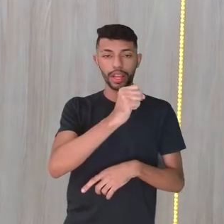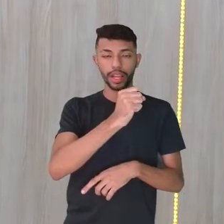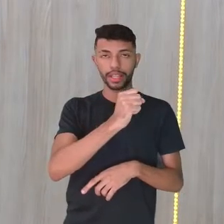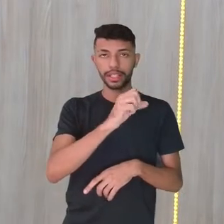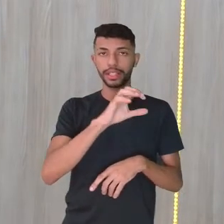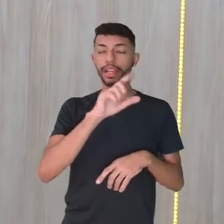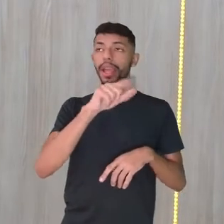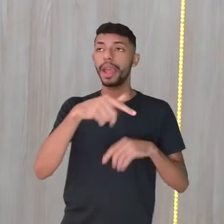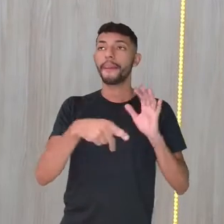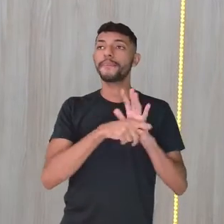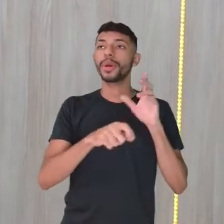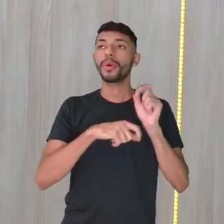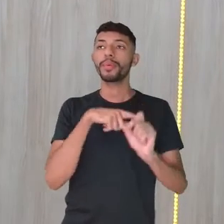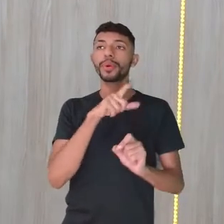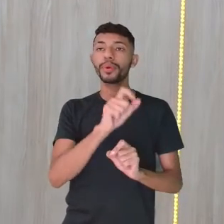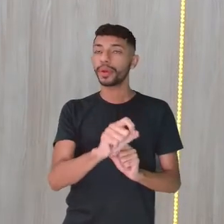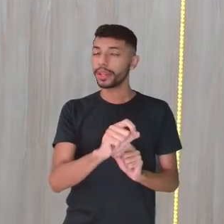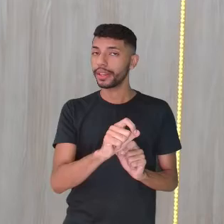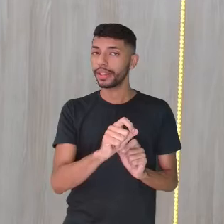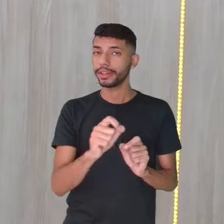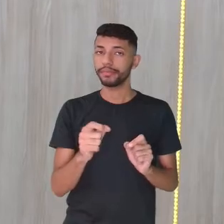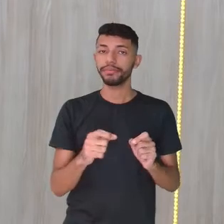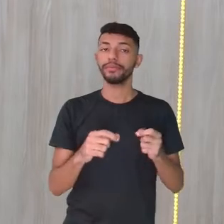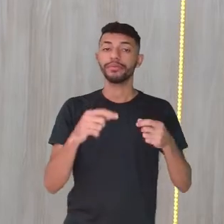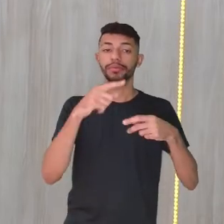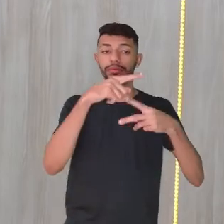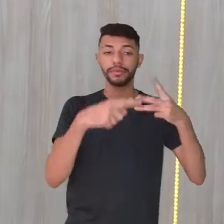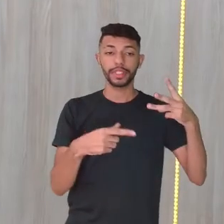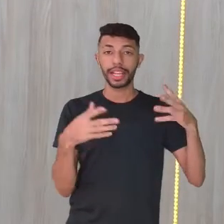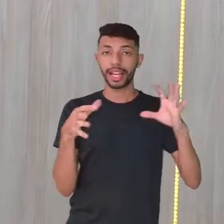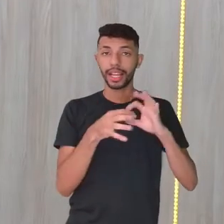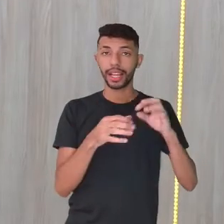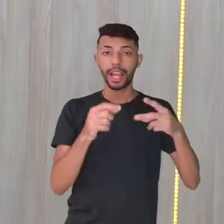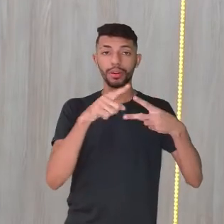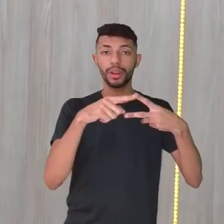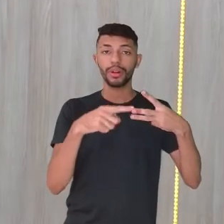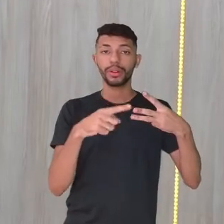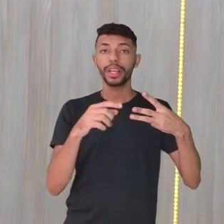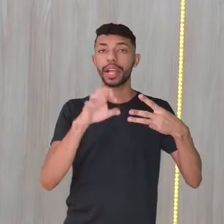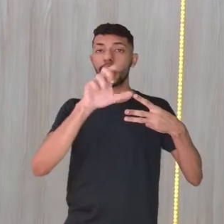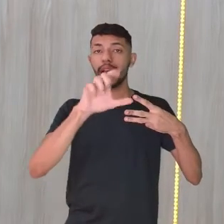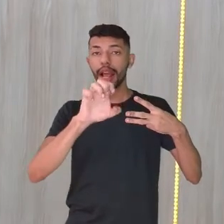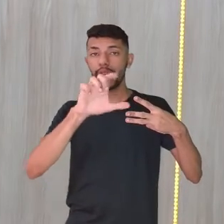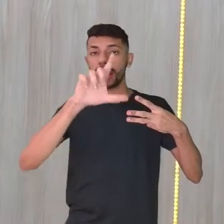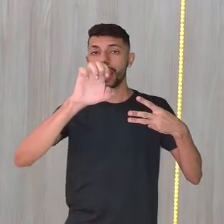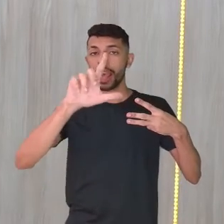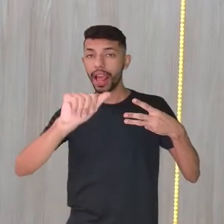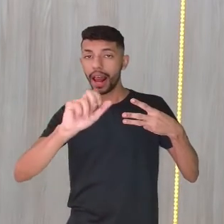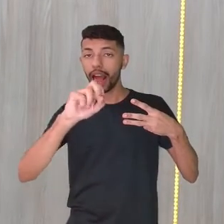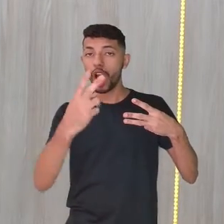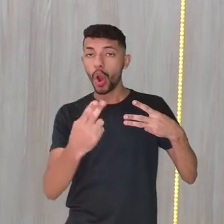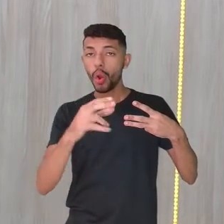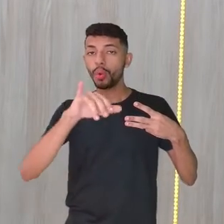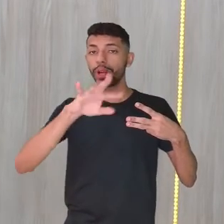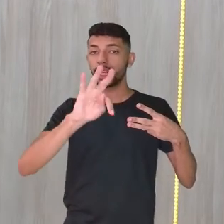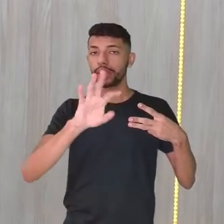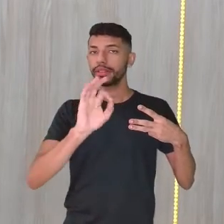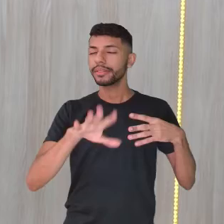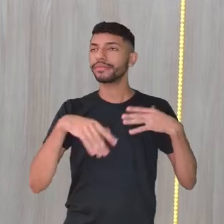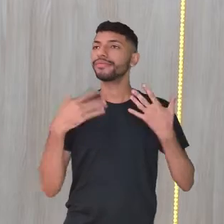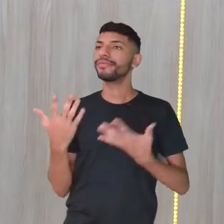Então, não pode ser a letra C. A gente de cara já sabe que não é a letra C. Vamos para a eliminação. Só pode ser a A, B ou a D.